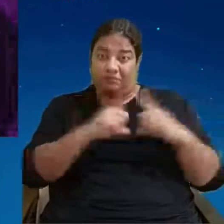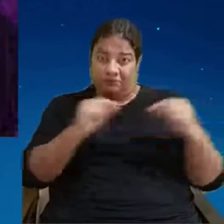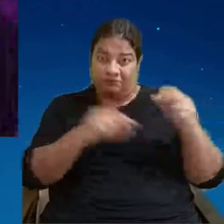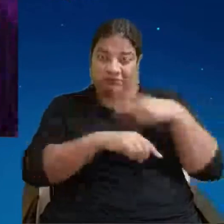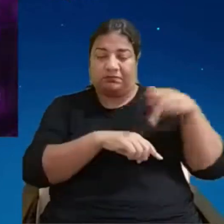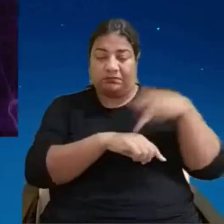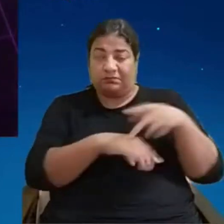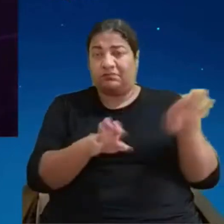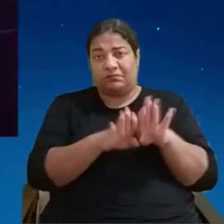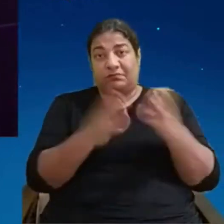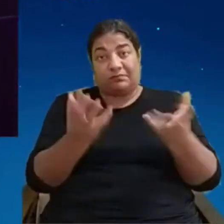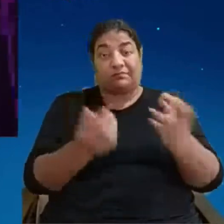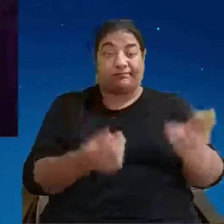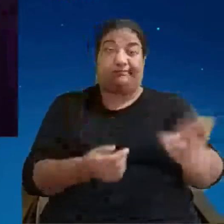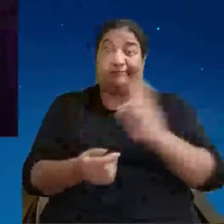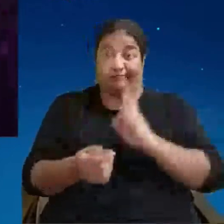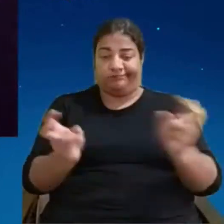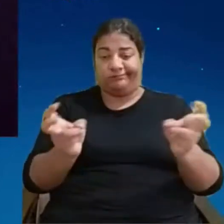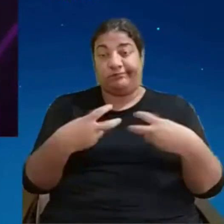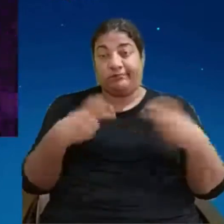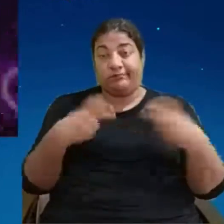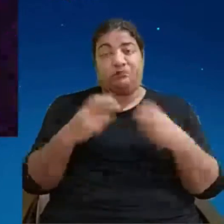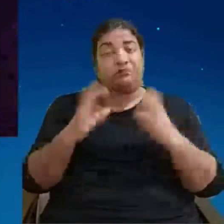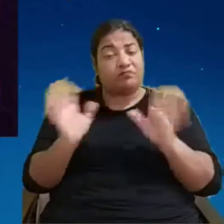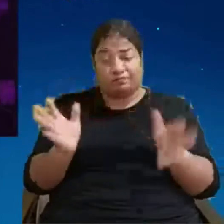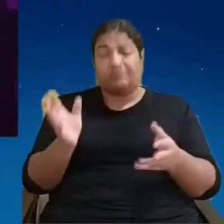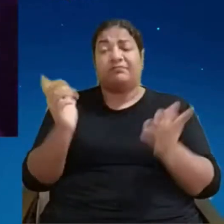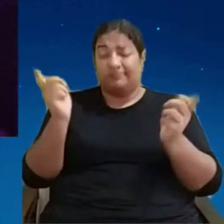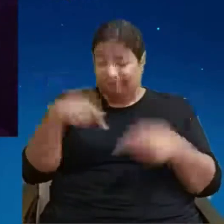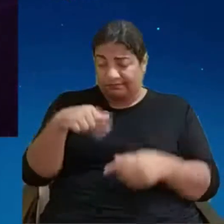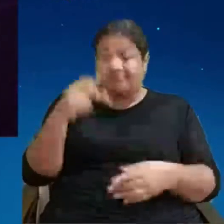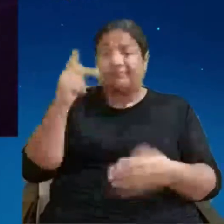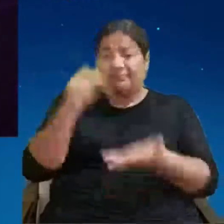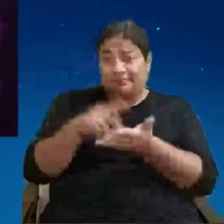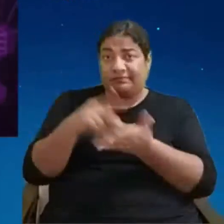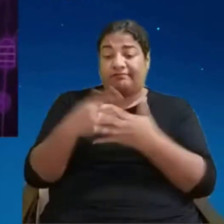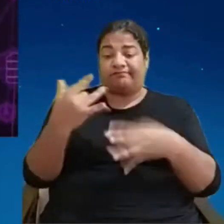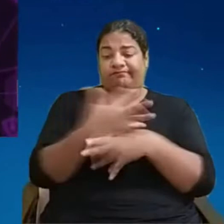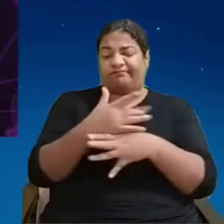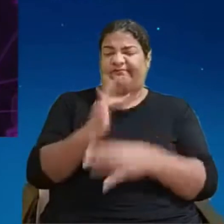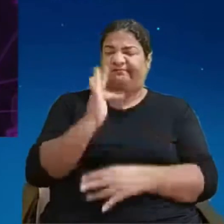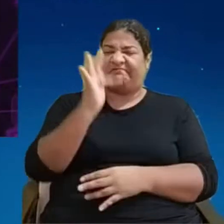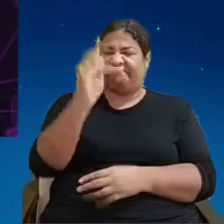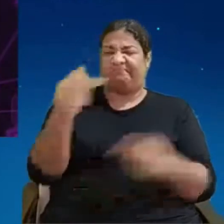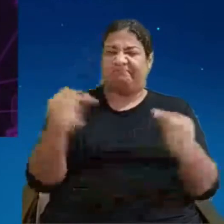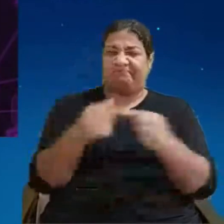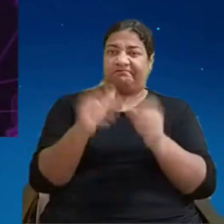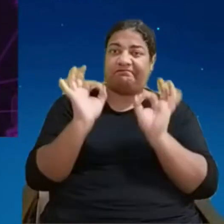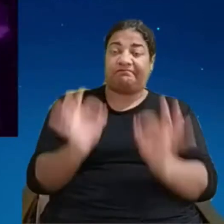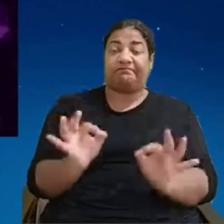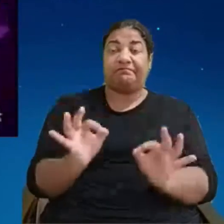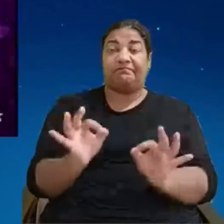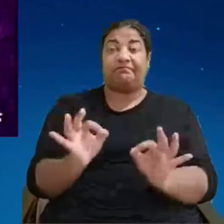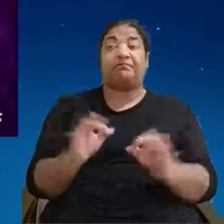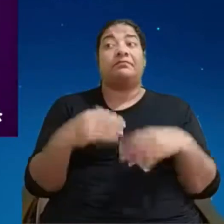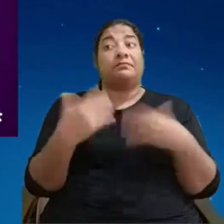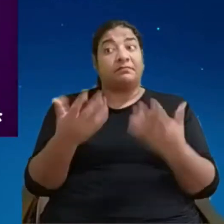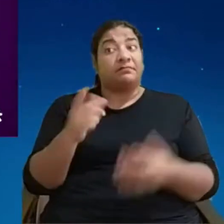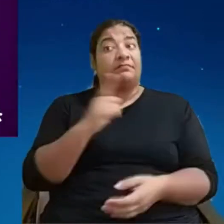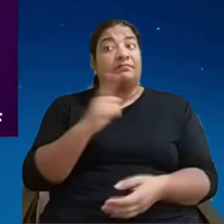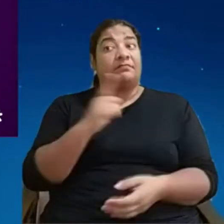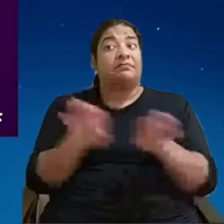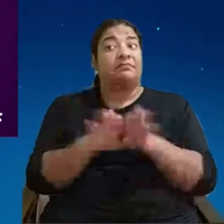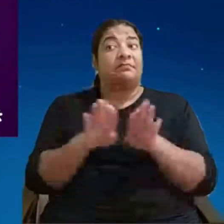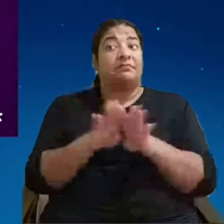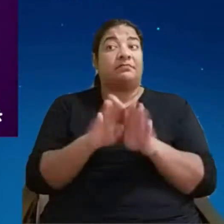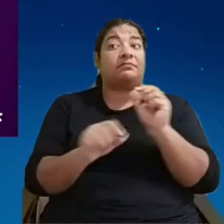coisa. Então, essa vai ser a cidade do futuro. E essa cidade do futuro, também vai ter um impacto que eu chamo